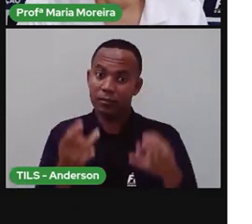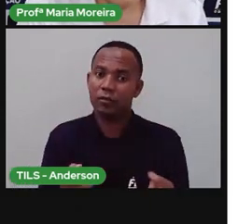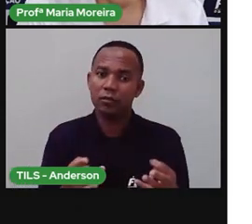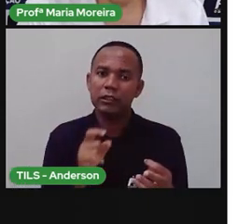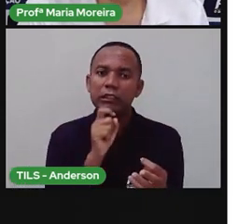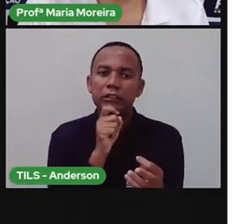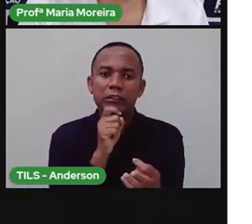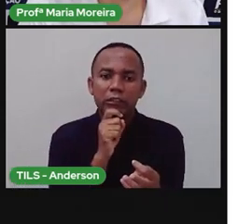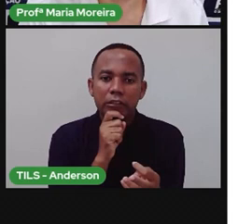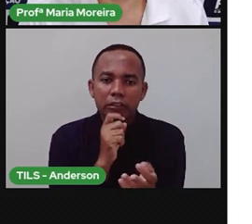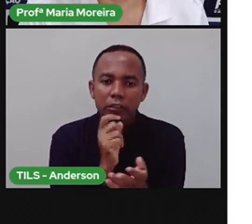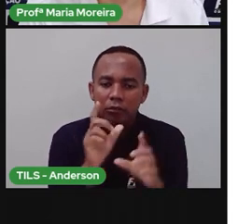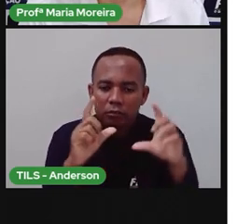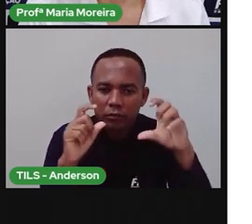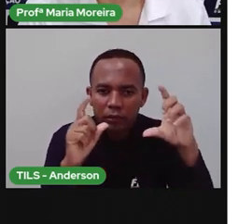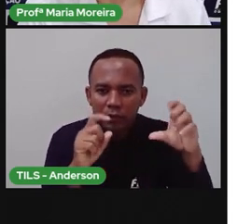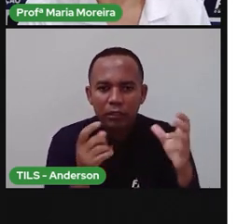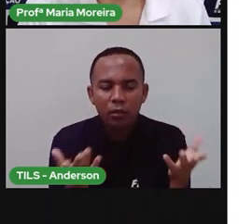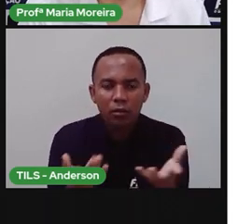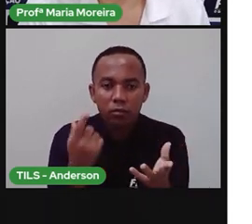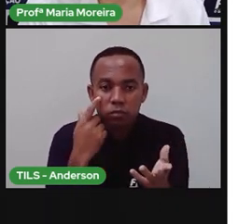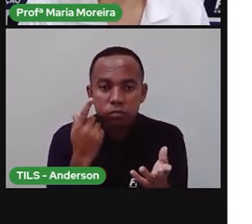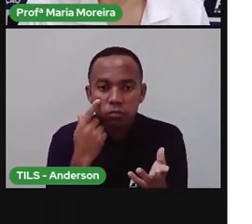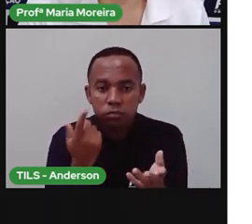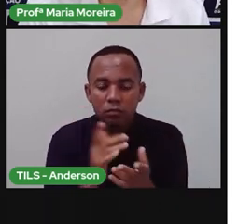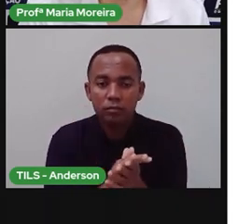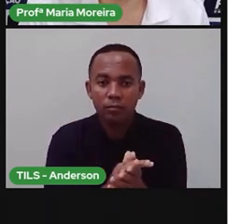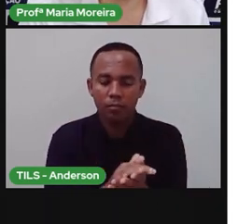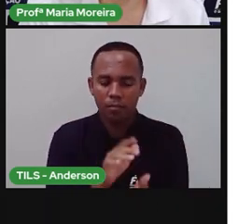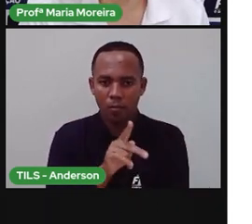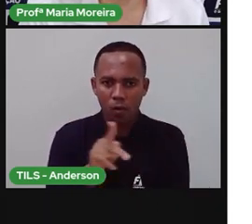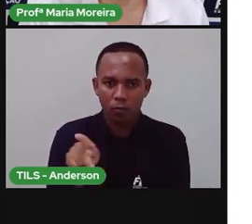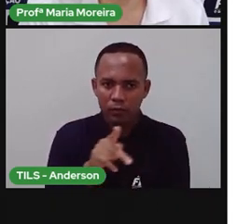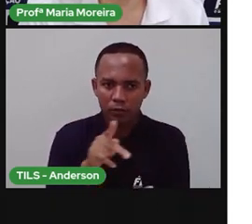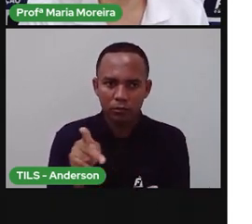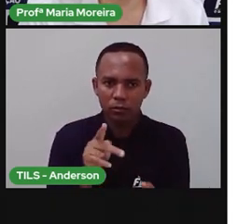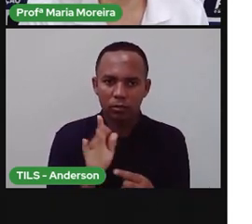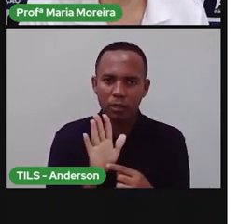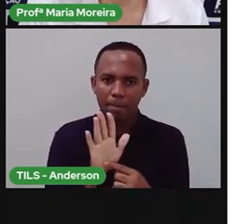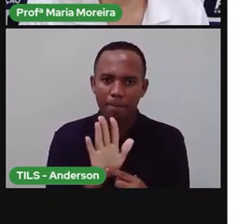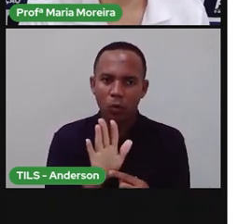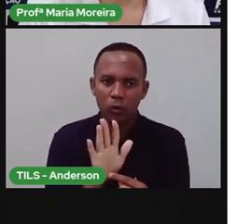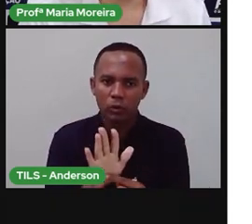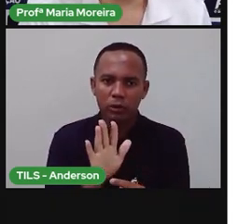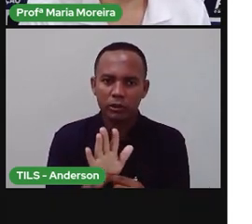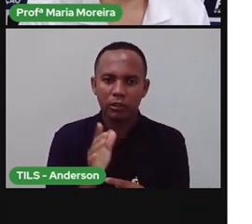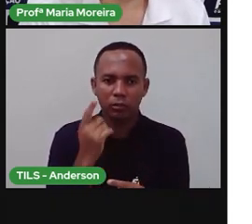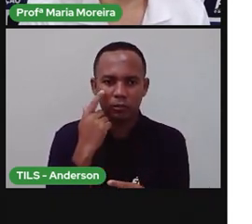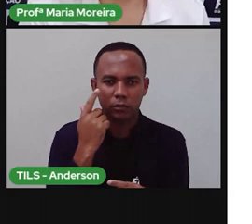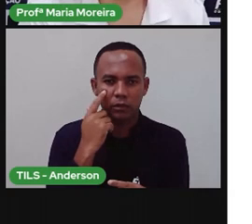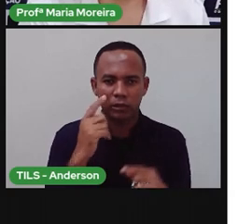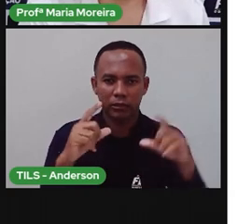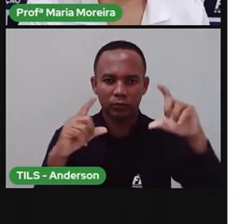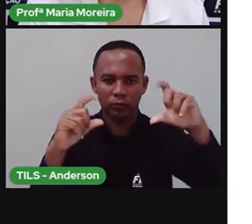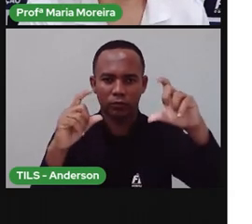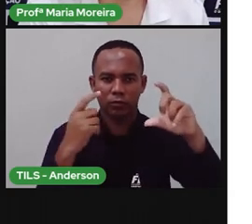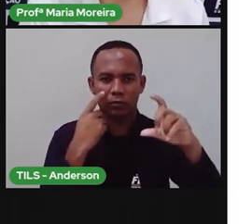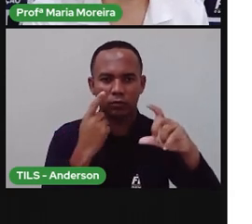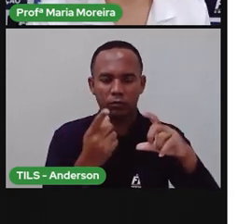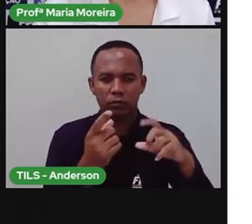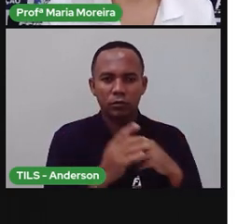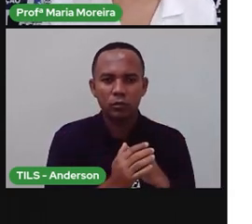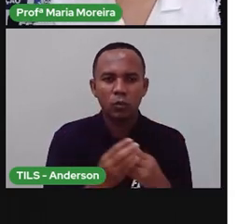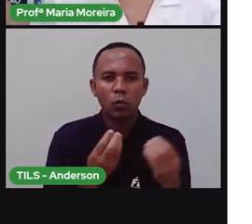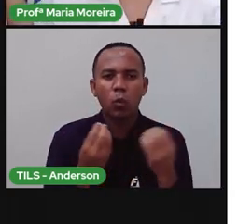Está vendo a imagem? Bom, aí a Pró trouxe essa imagem aqui para a gente